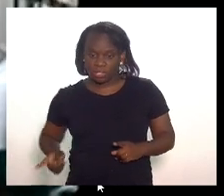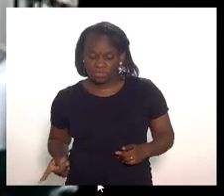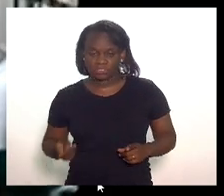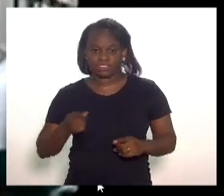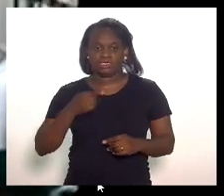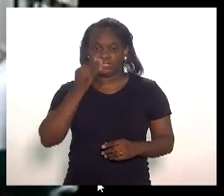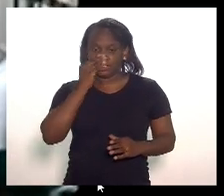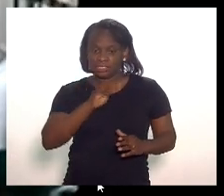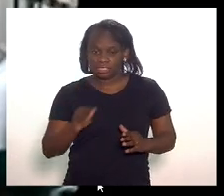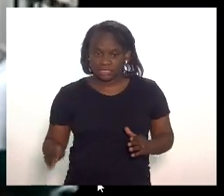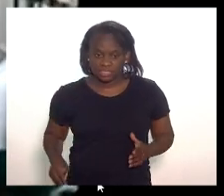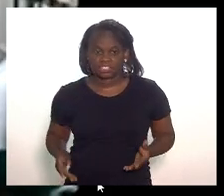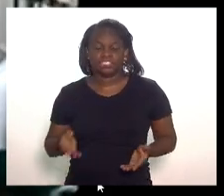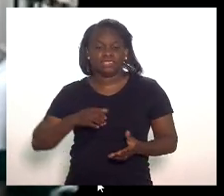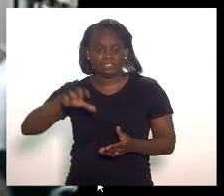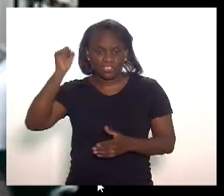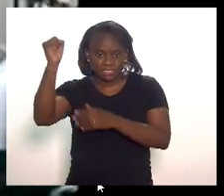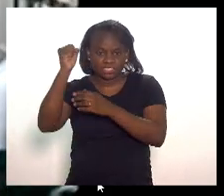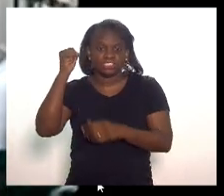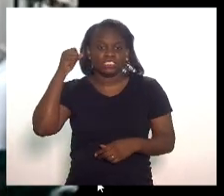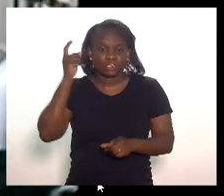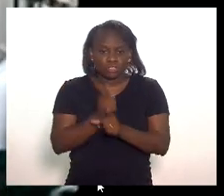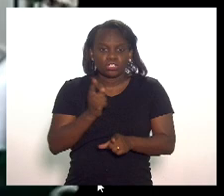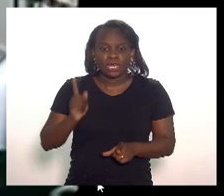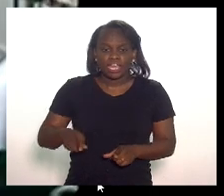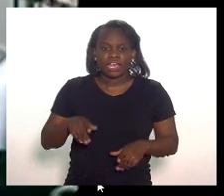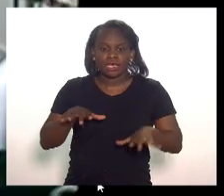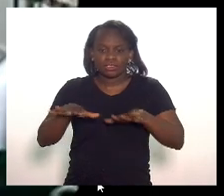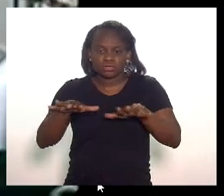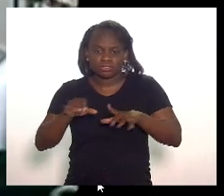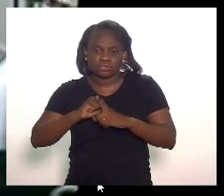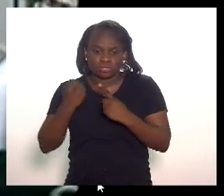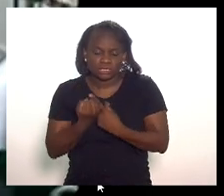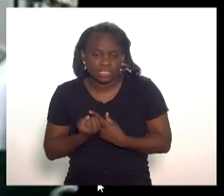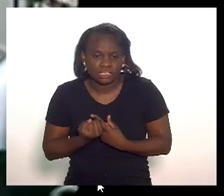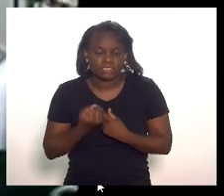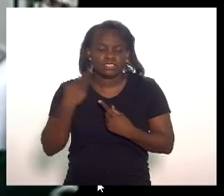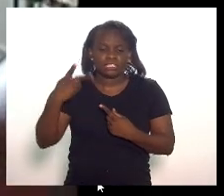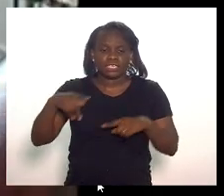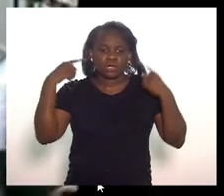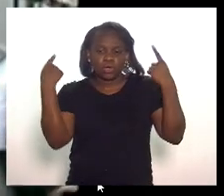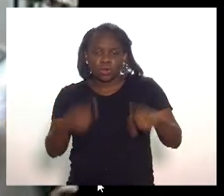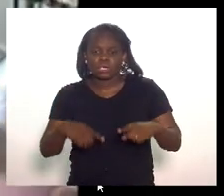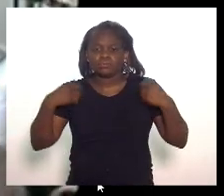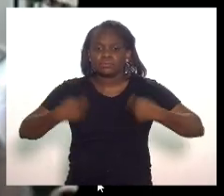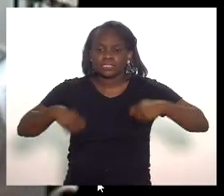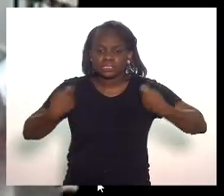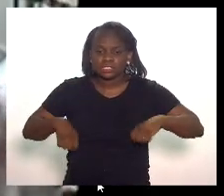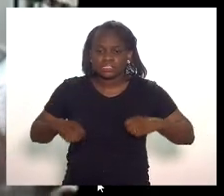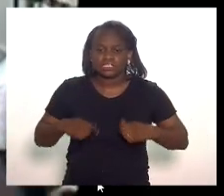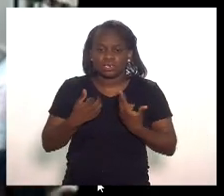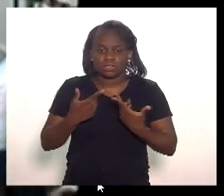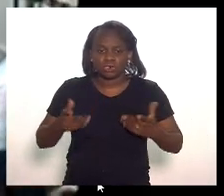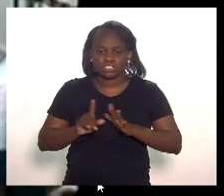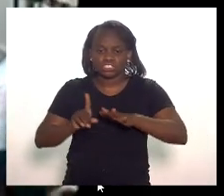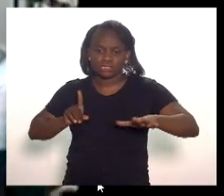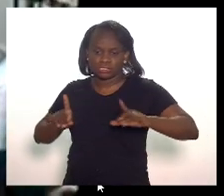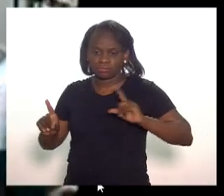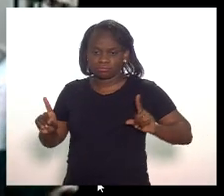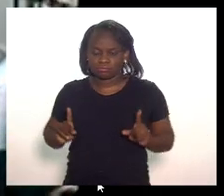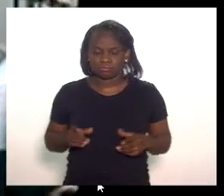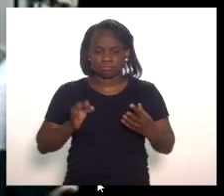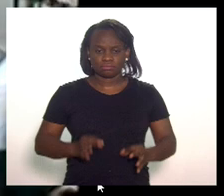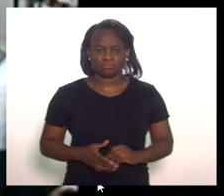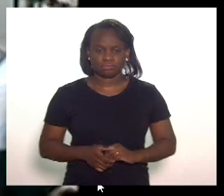essa direita fascista encontrou para tentar mobilizar setores sociais vulneráveis contra as necessidades medidas de distanciamento social